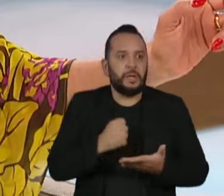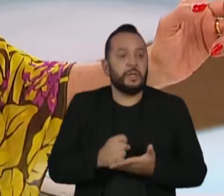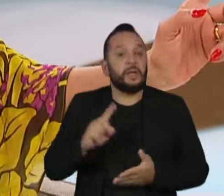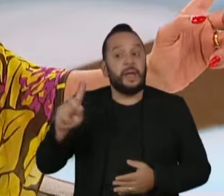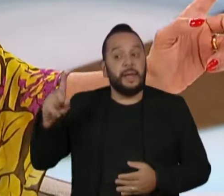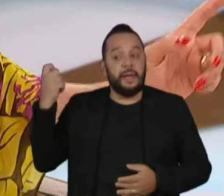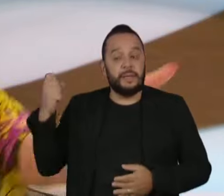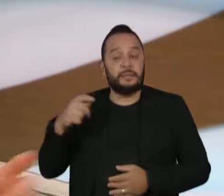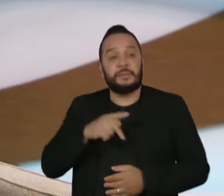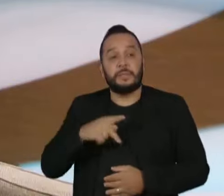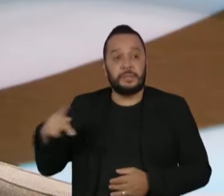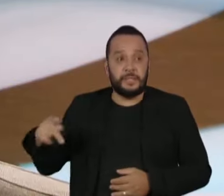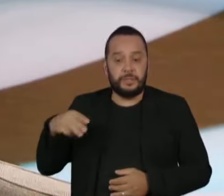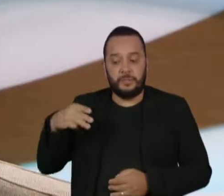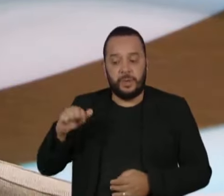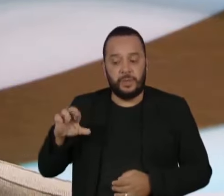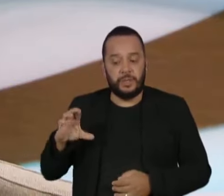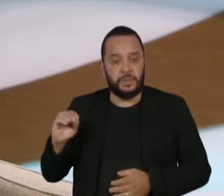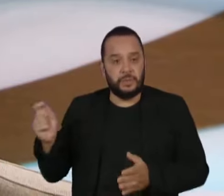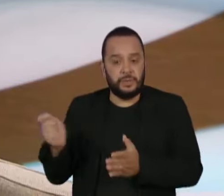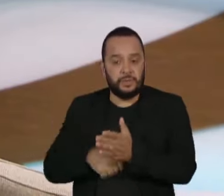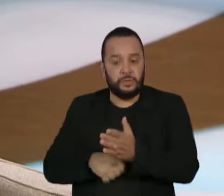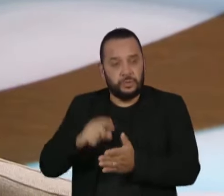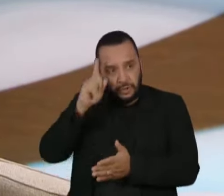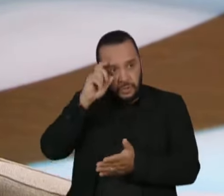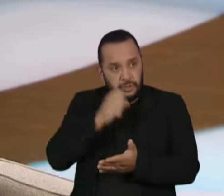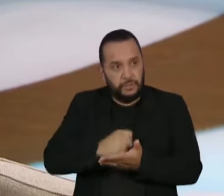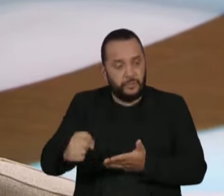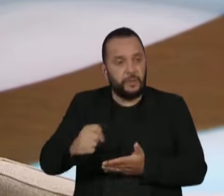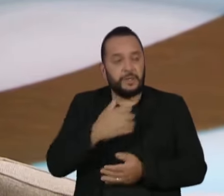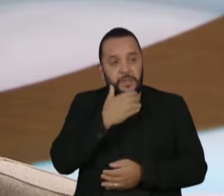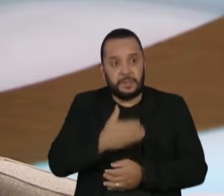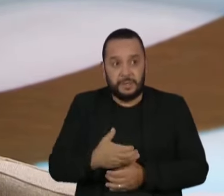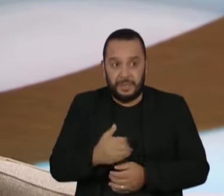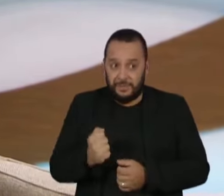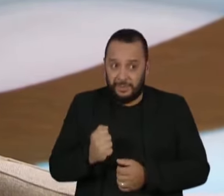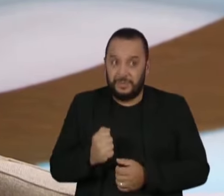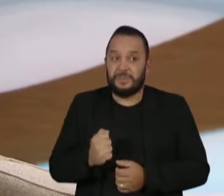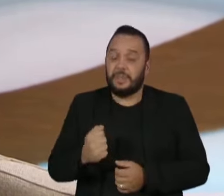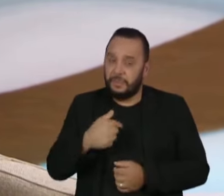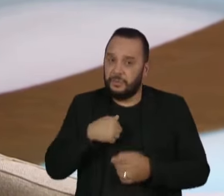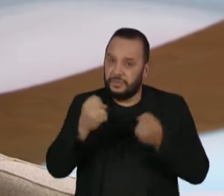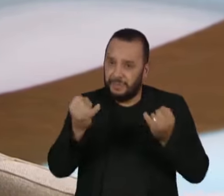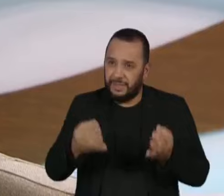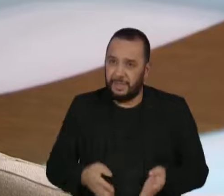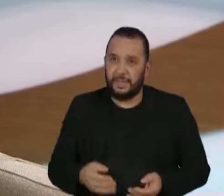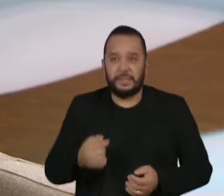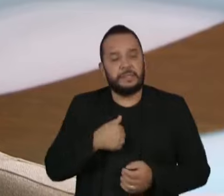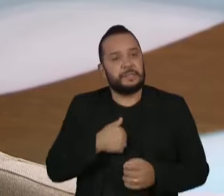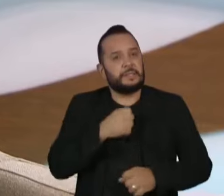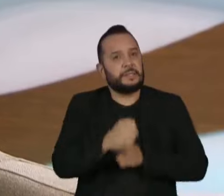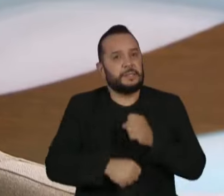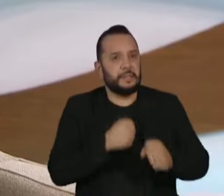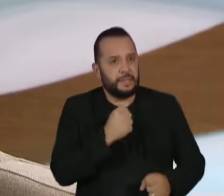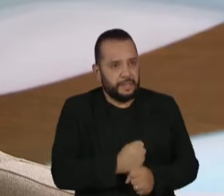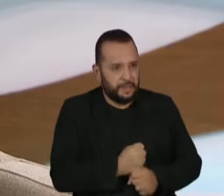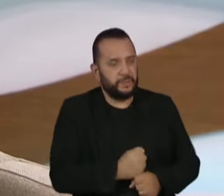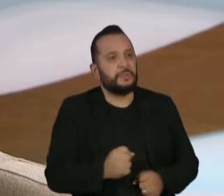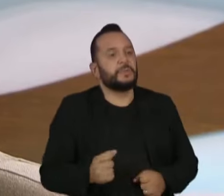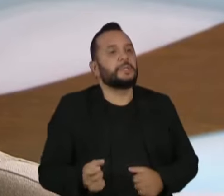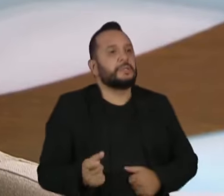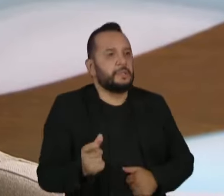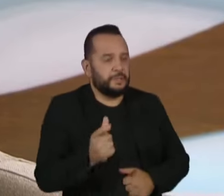o ex-presidente Maurício Gagliotti. Vence em dezembro. Como já falei diversas vezes, esse ano, nós vamos abrir, sim,